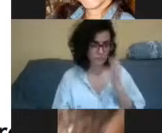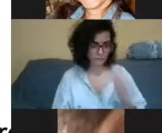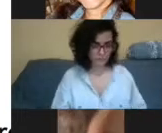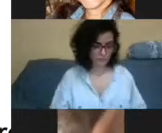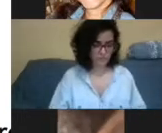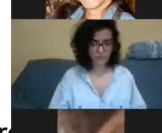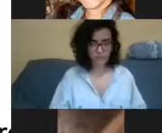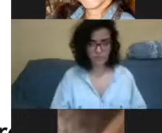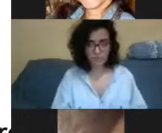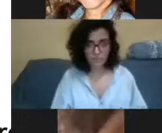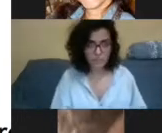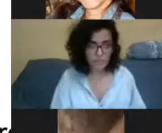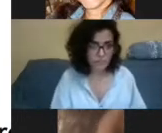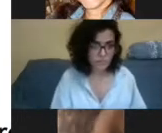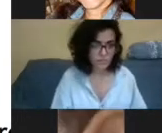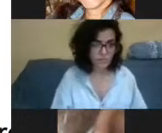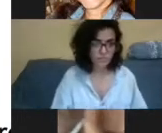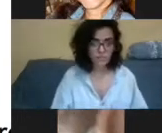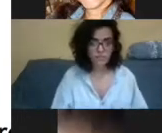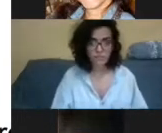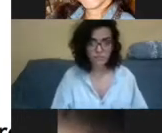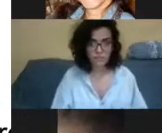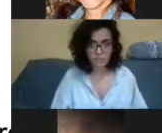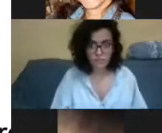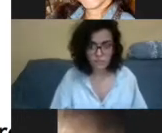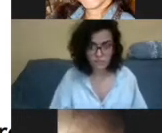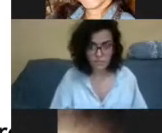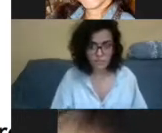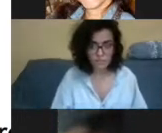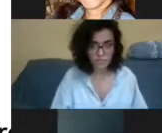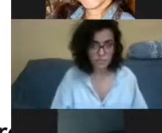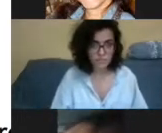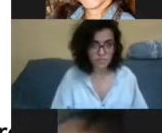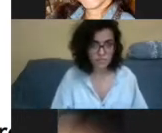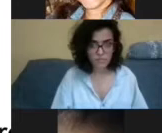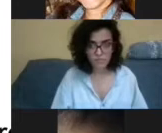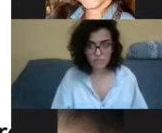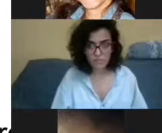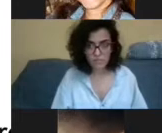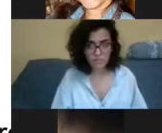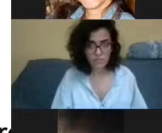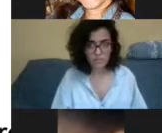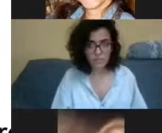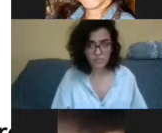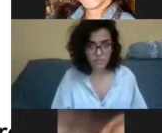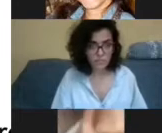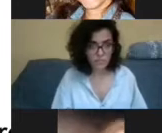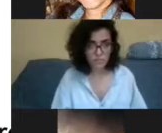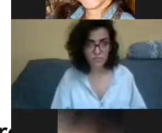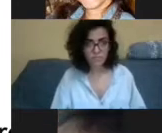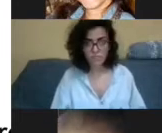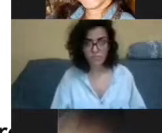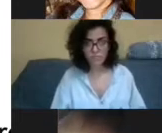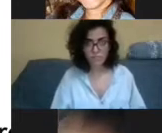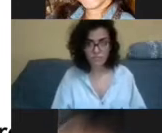ao acesso à informação, à compreensão, à circulação com segurança e outras coisas. Então, o que a gente vem trazer, principalmente nesse momento,